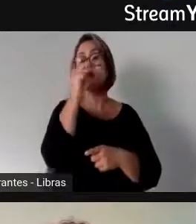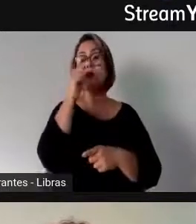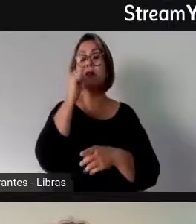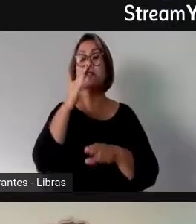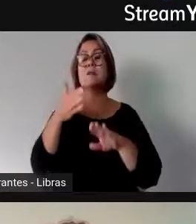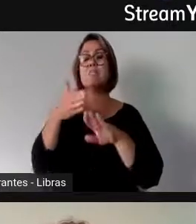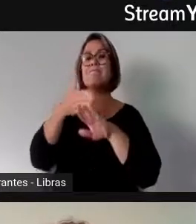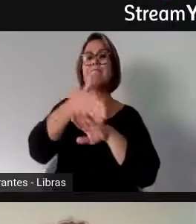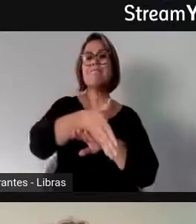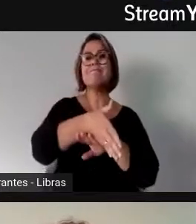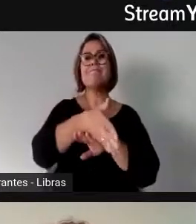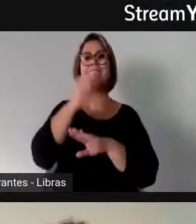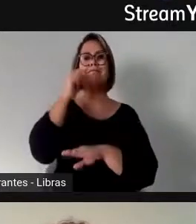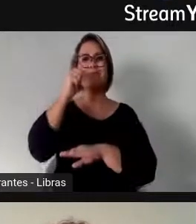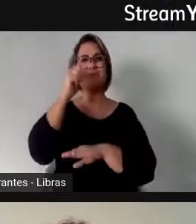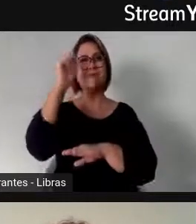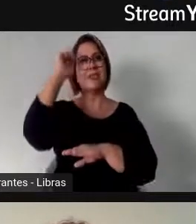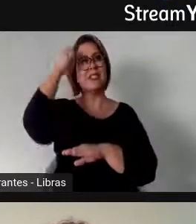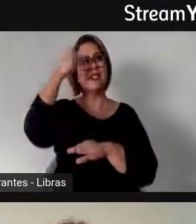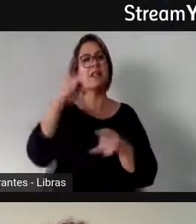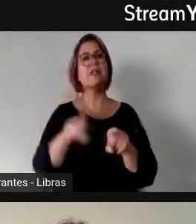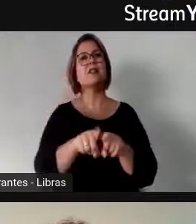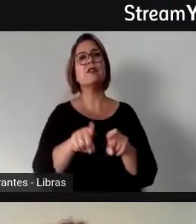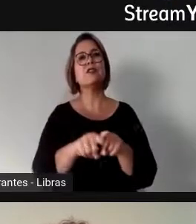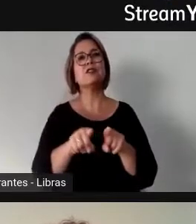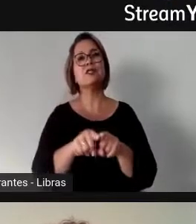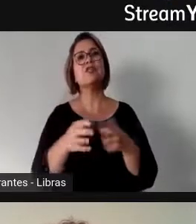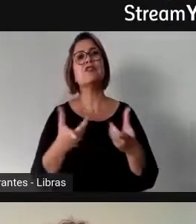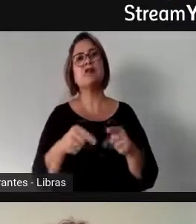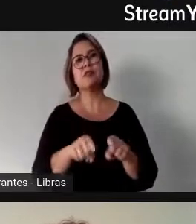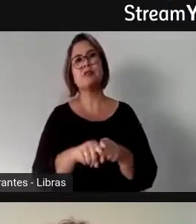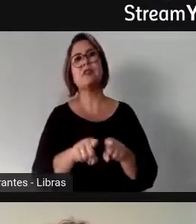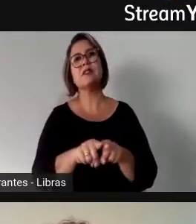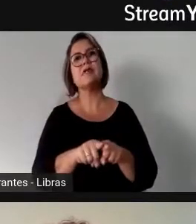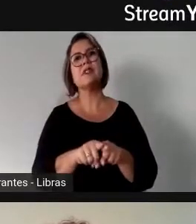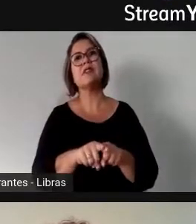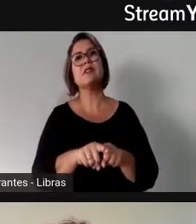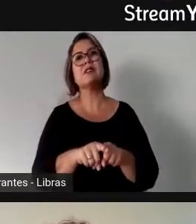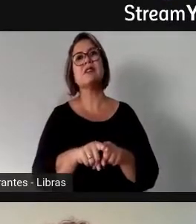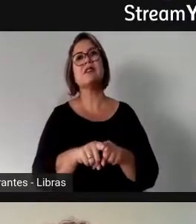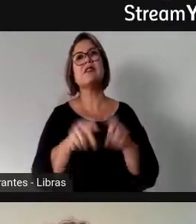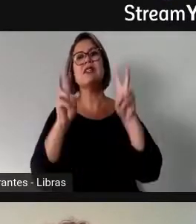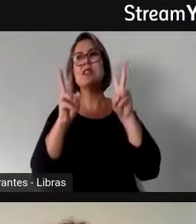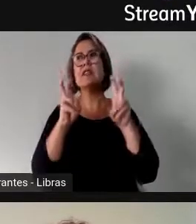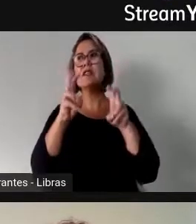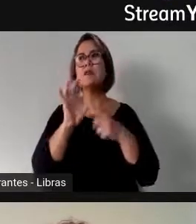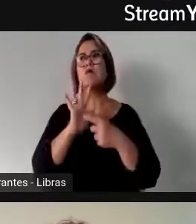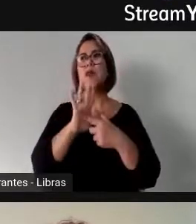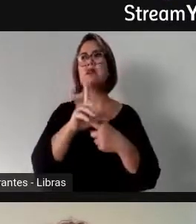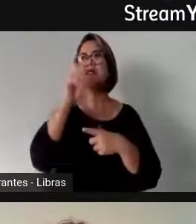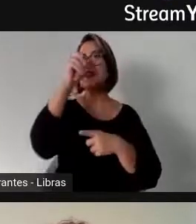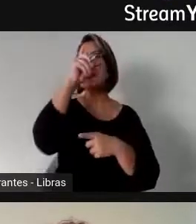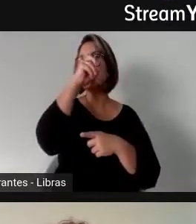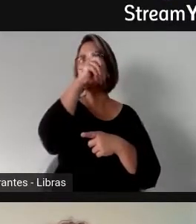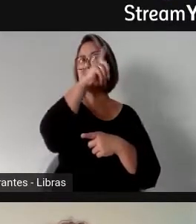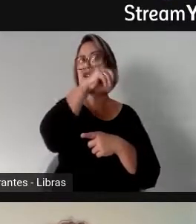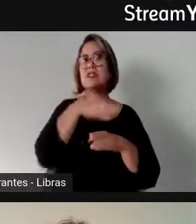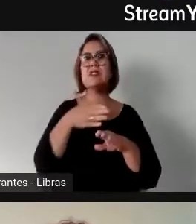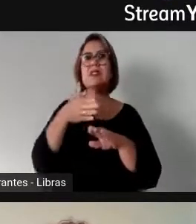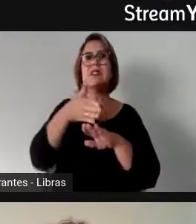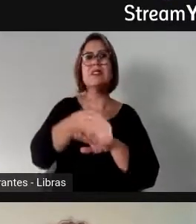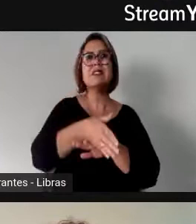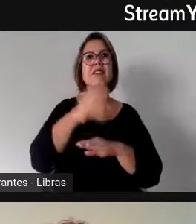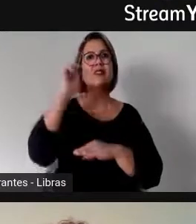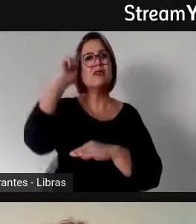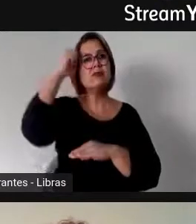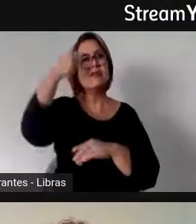a doutora Edilene já havia falado isso também inicialmente, mas essa dificuldade da mulher negra em particular, para